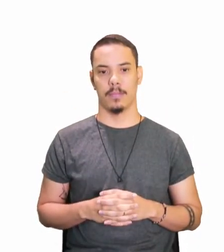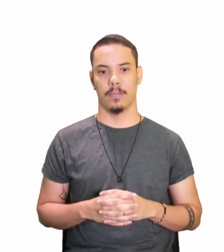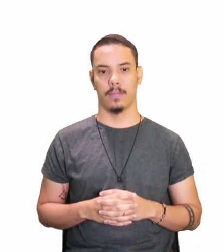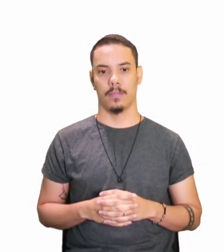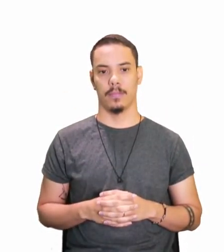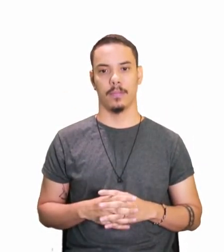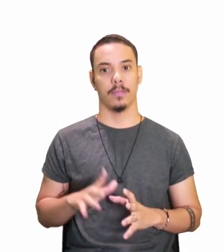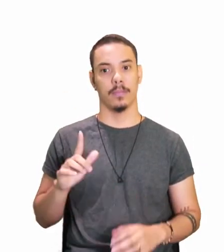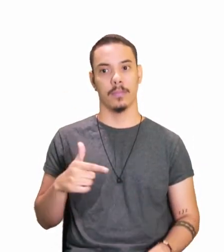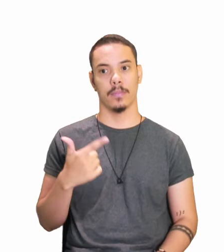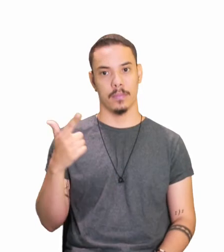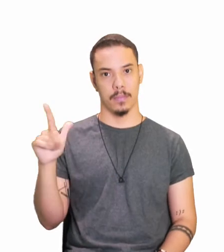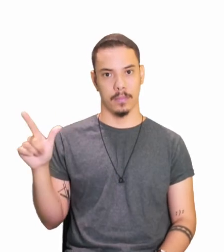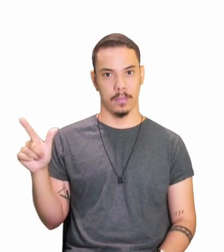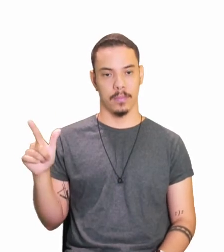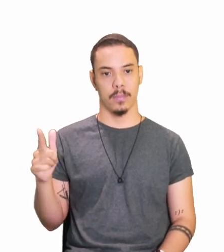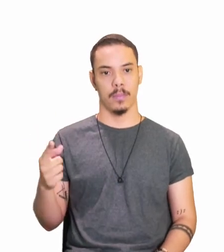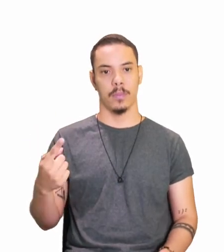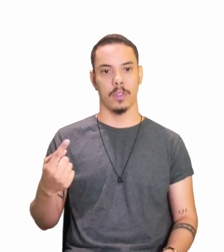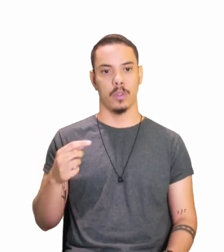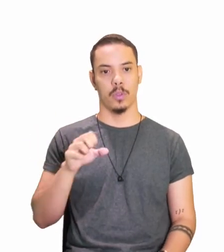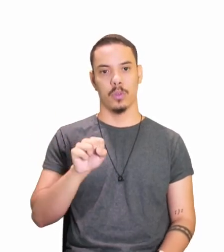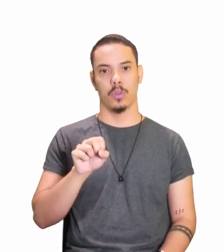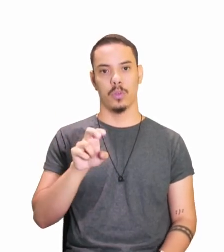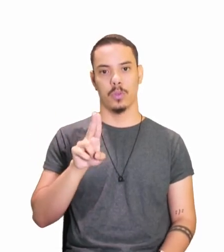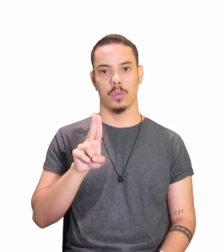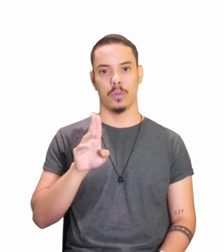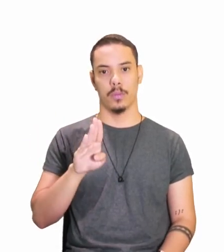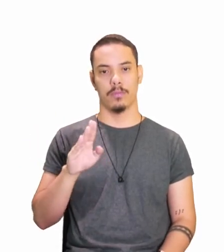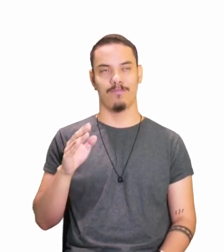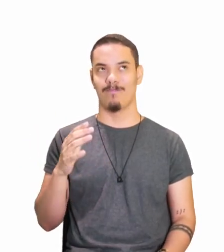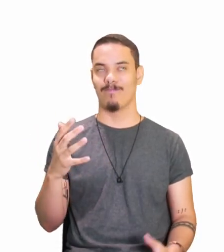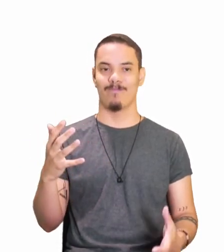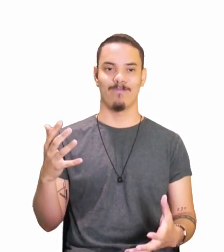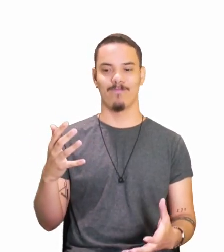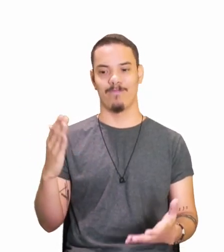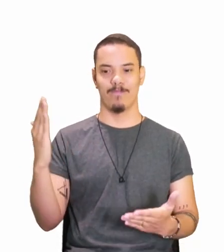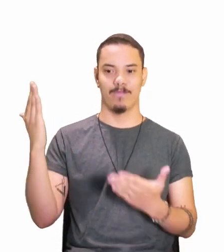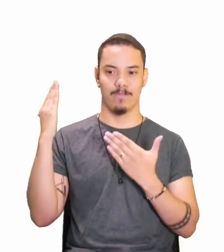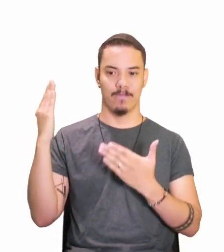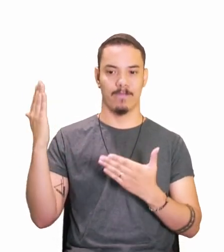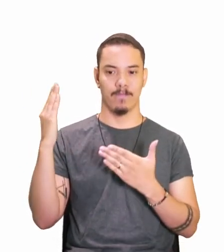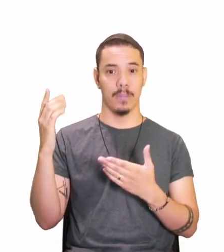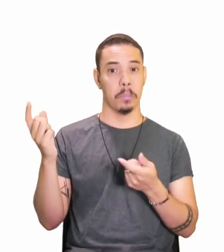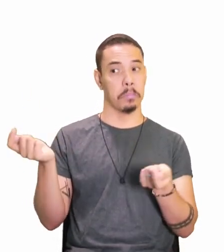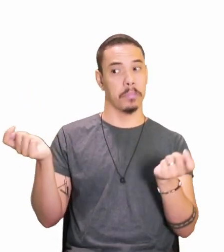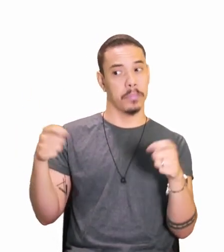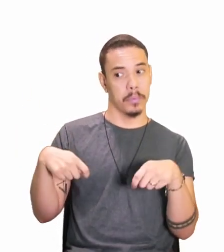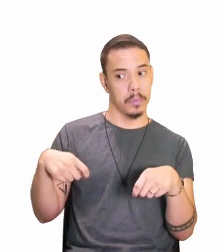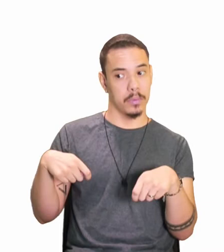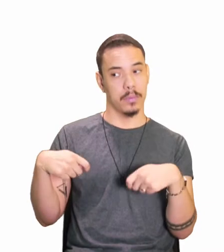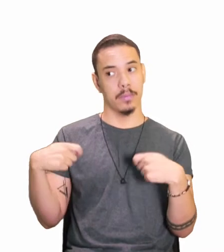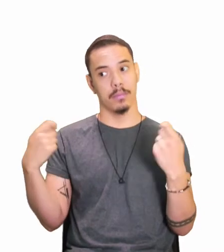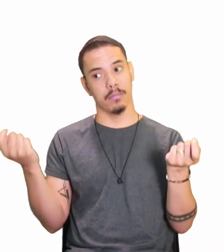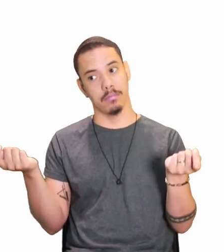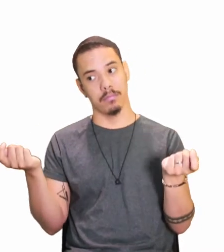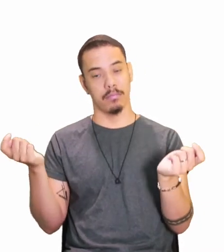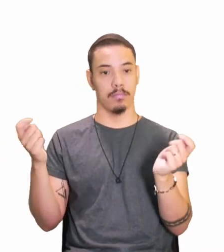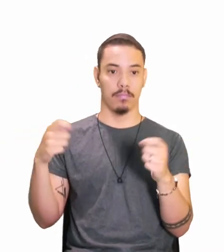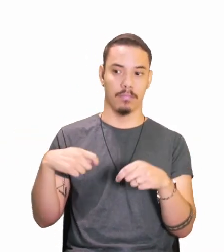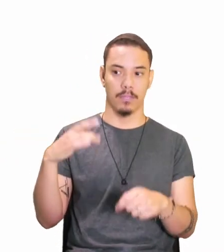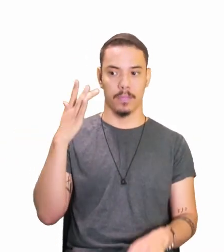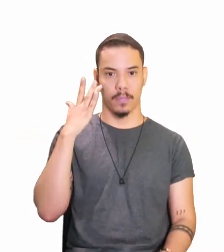o subjuntivo, a incerteza, que é a possibilidade, de acontecer, ou não,